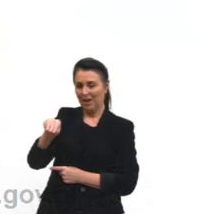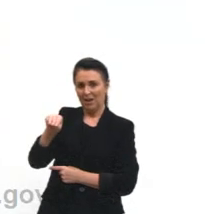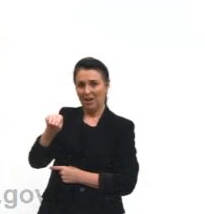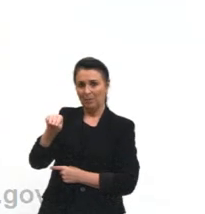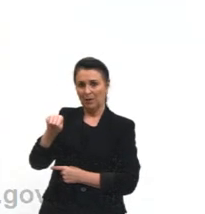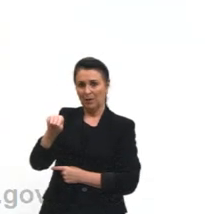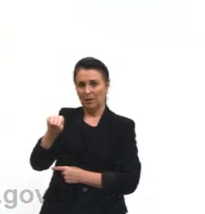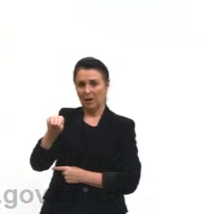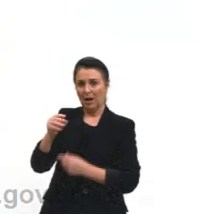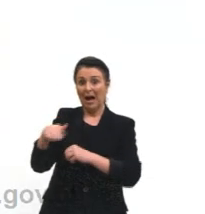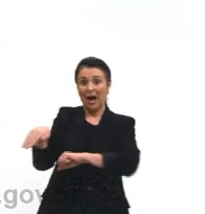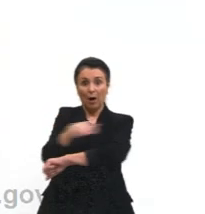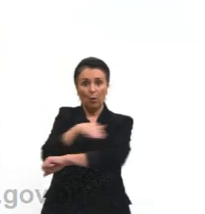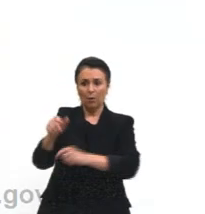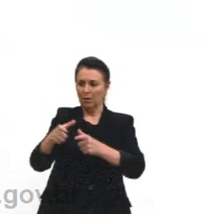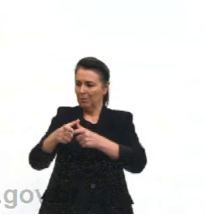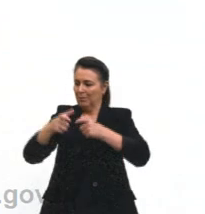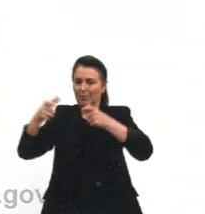muito maior